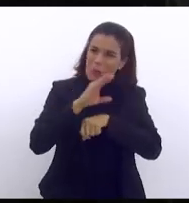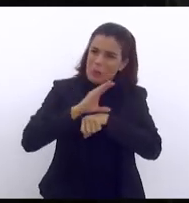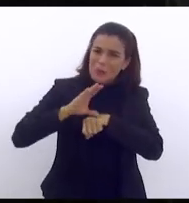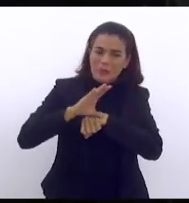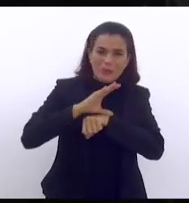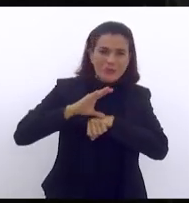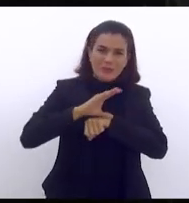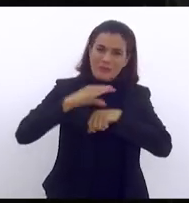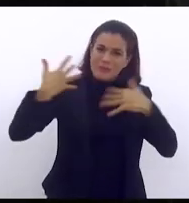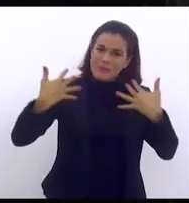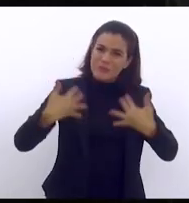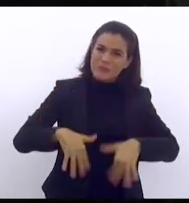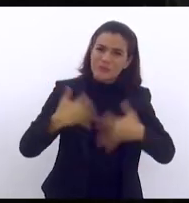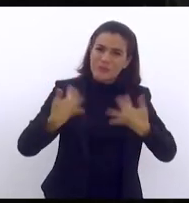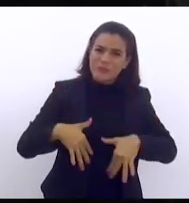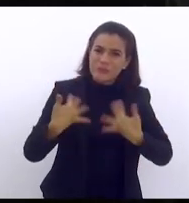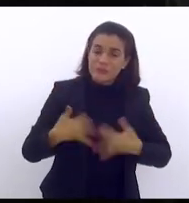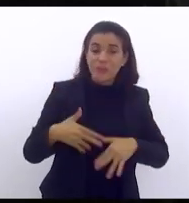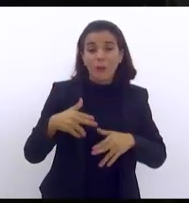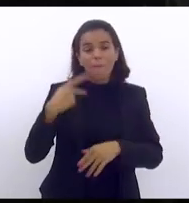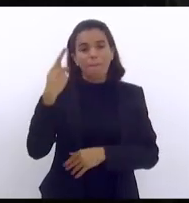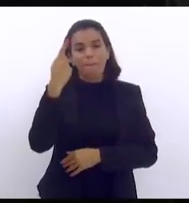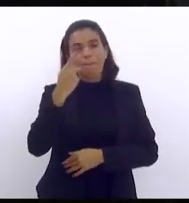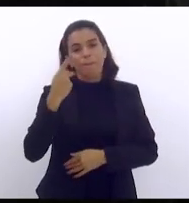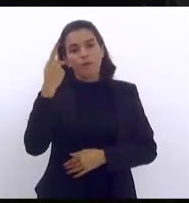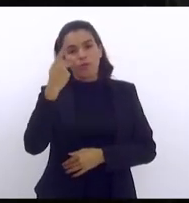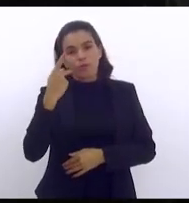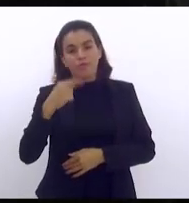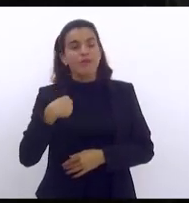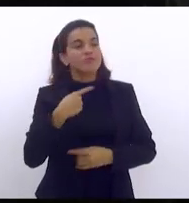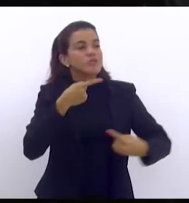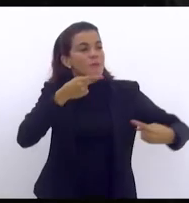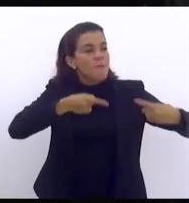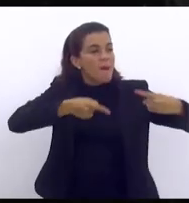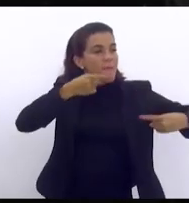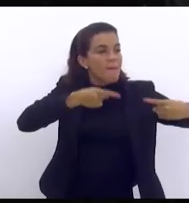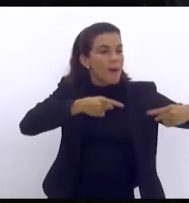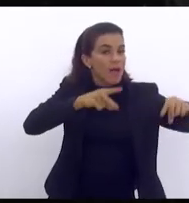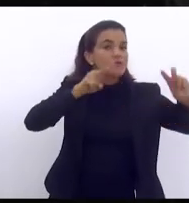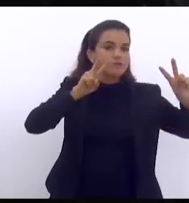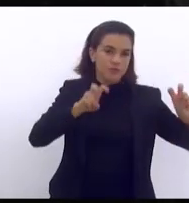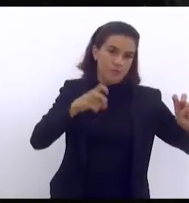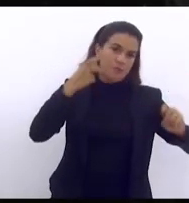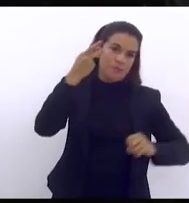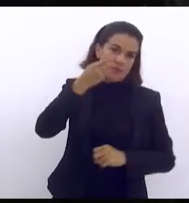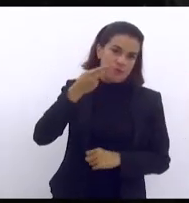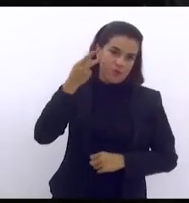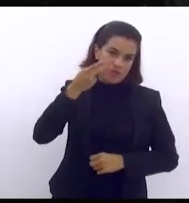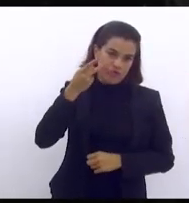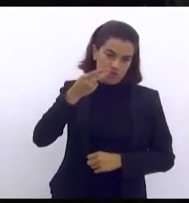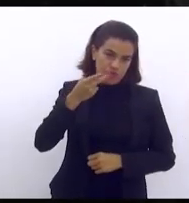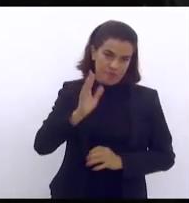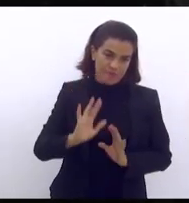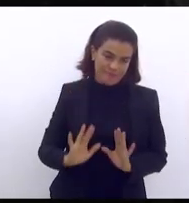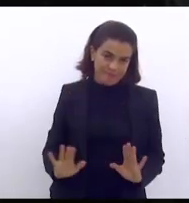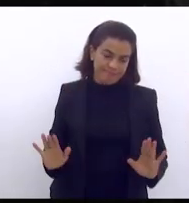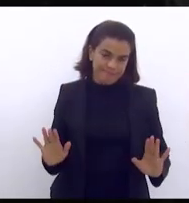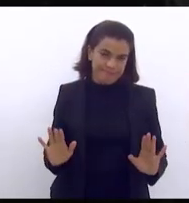gritante política a gente discute na política e não leva